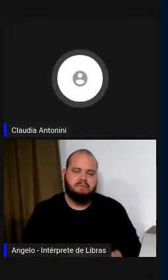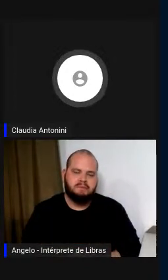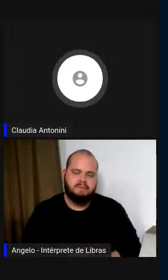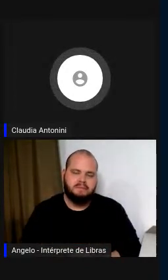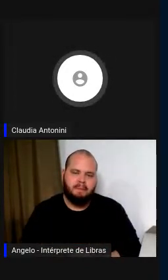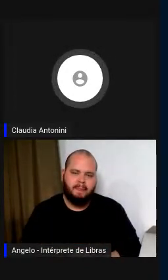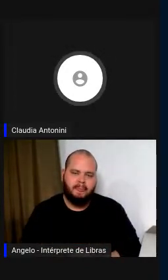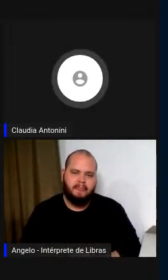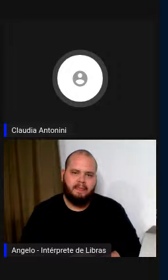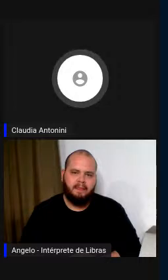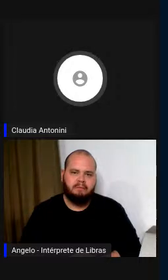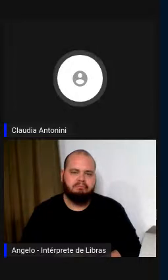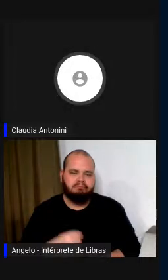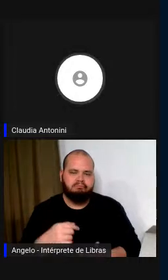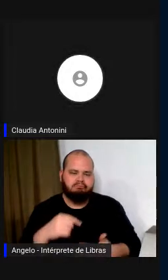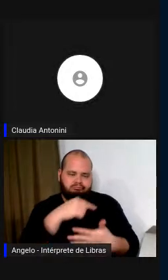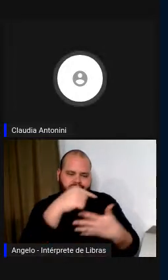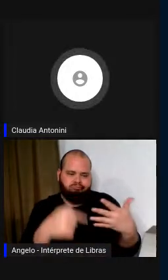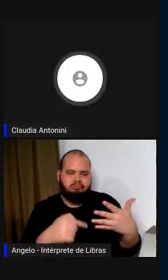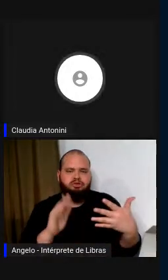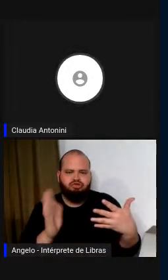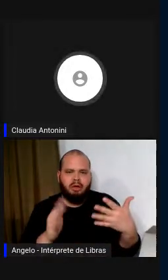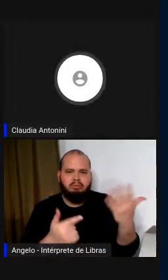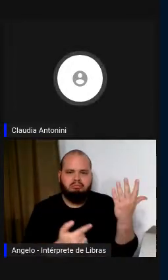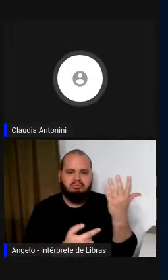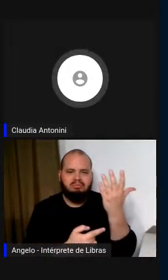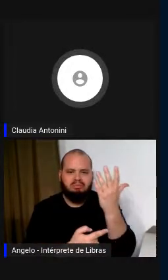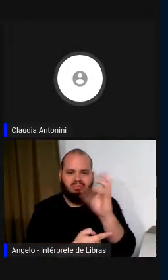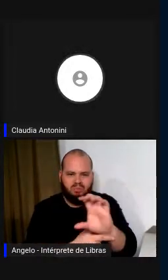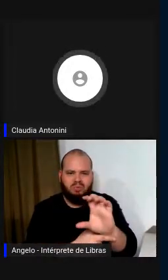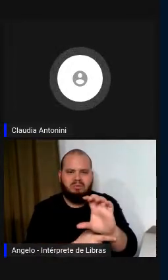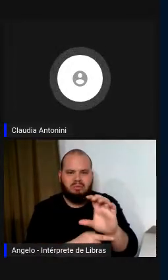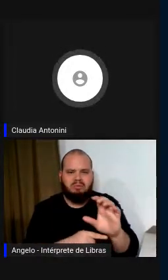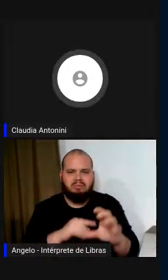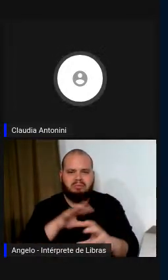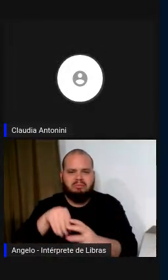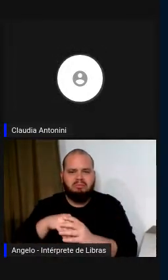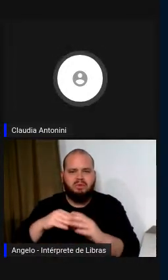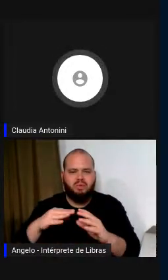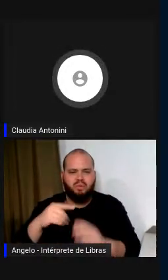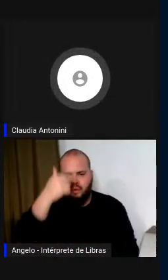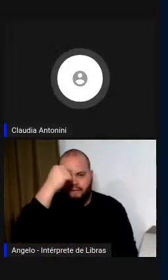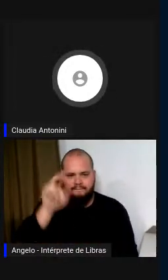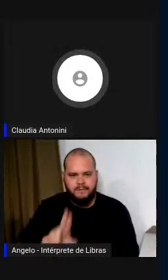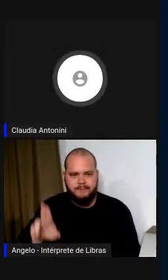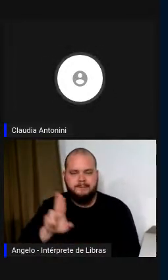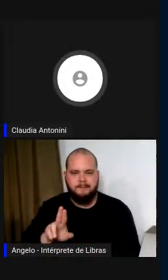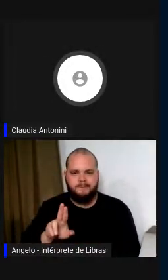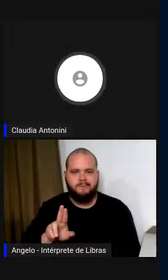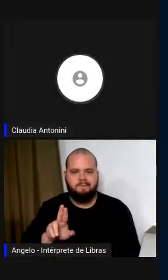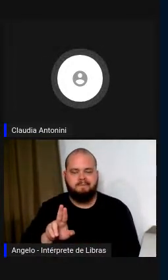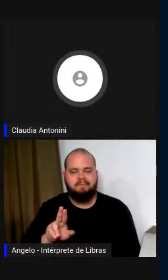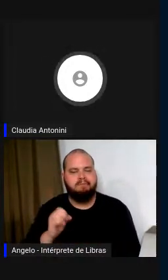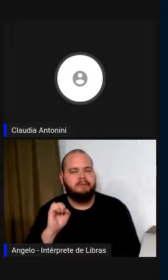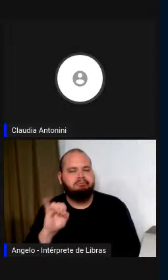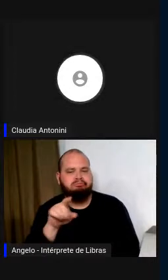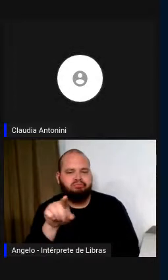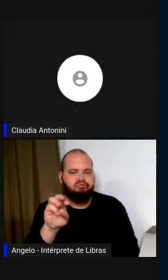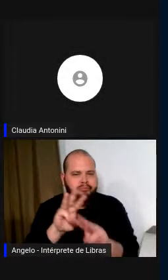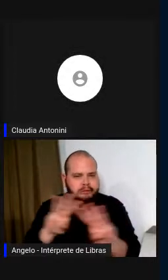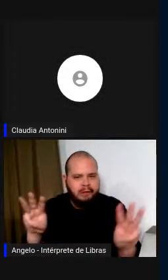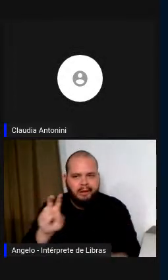colocamos à disposição na Universidade de Mais, se vai no site que